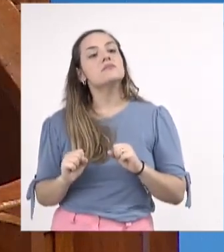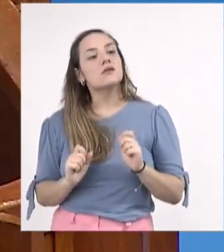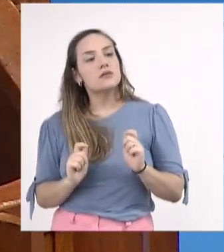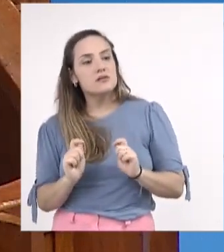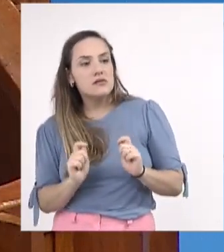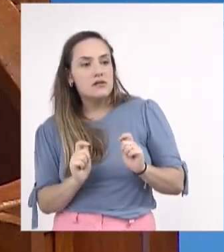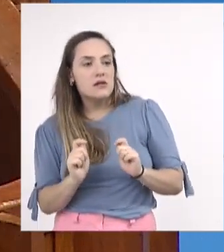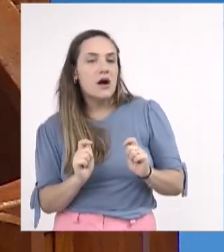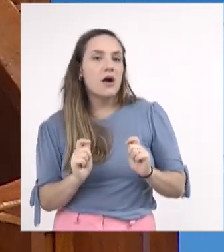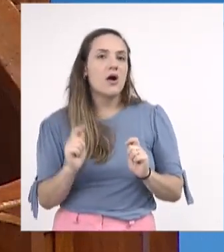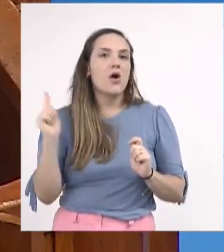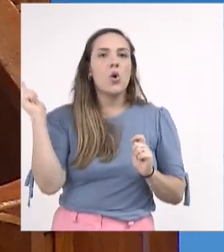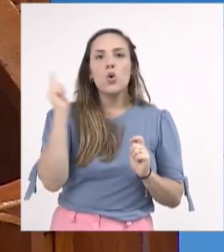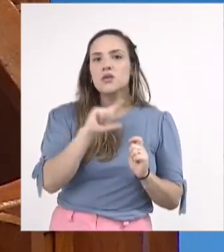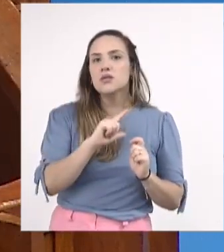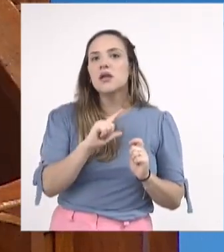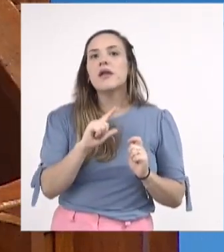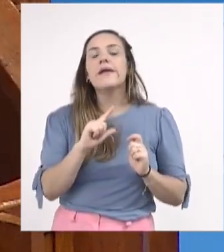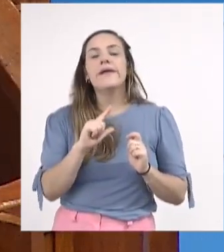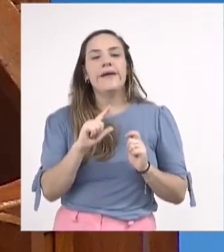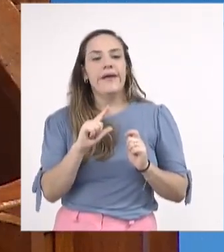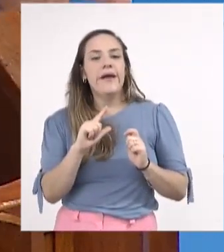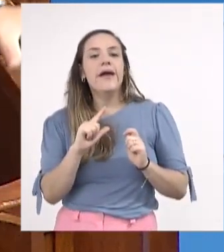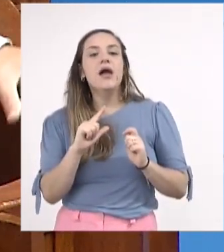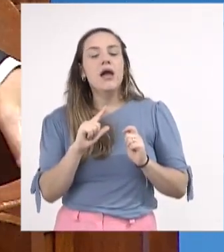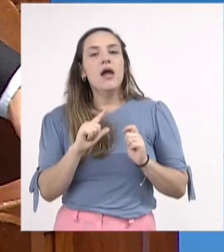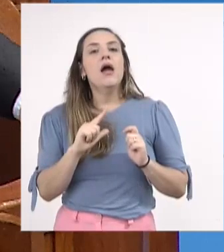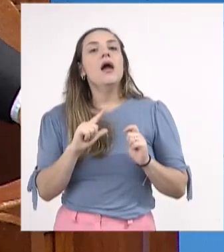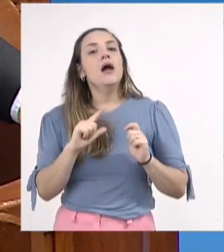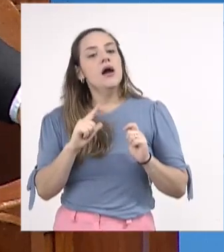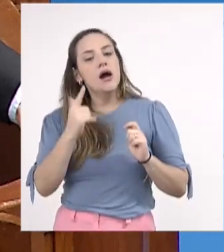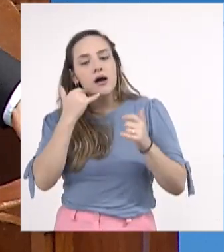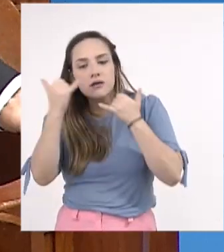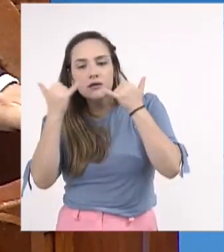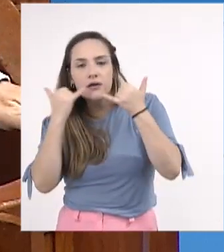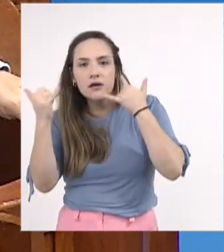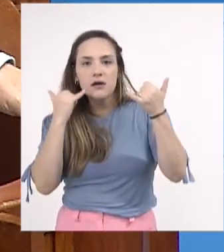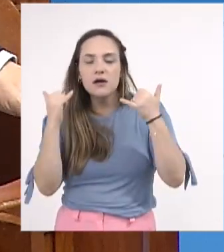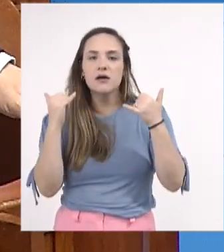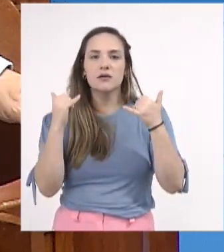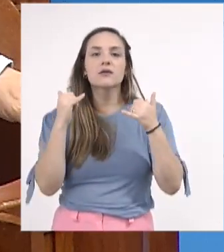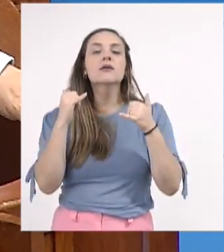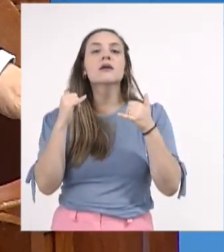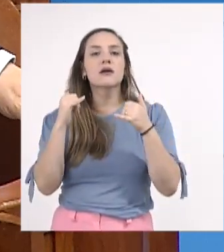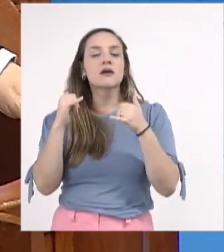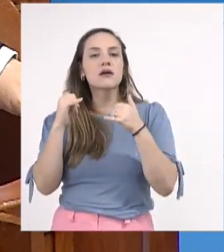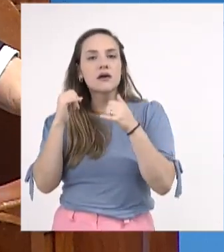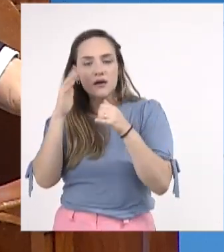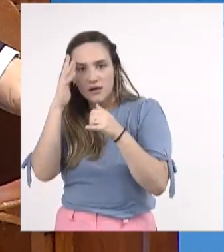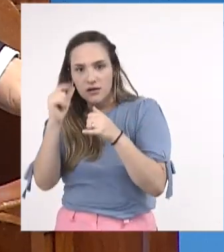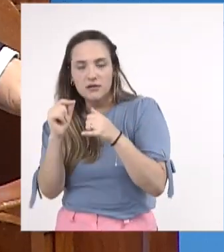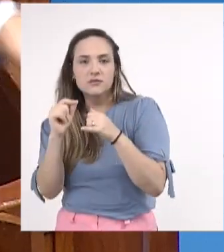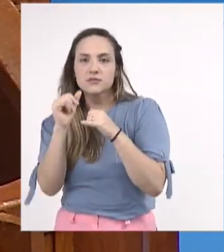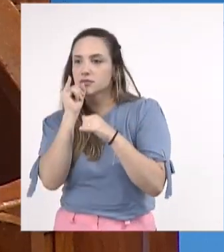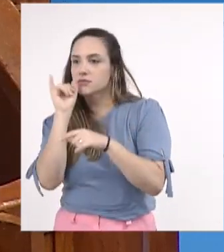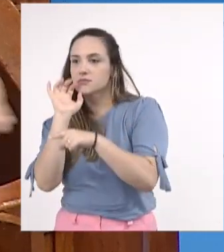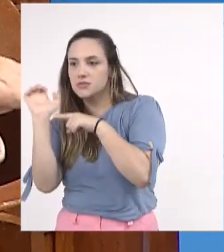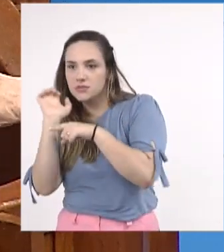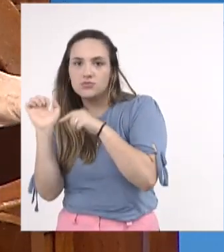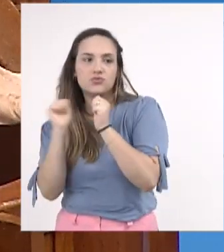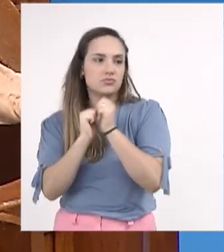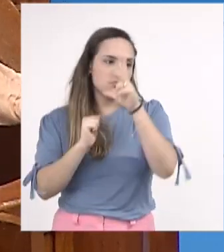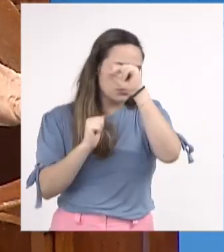de forma a entrar em contato com a Secretaria Municipal de Educação, e